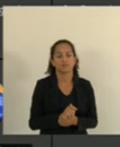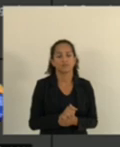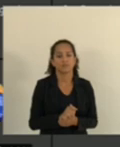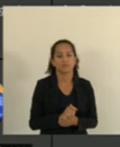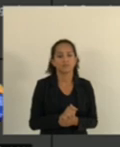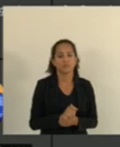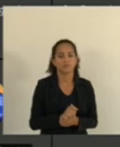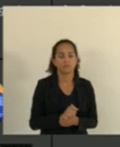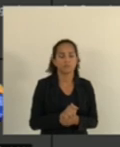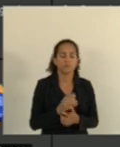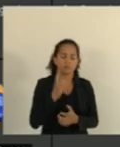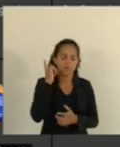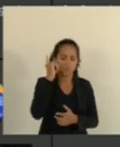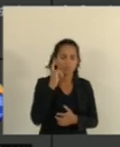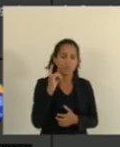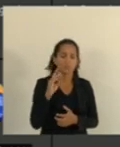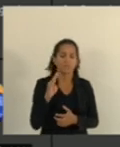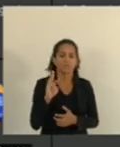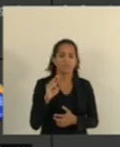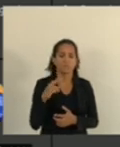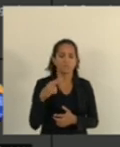Deputado Bruno Lamas